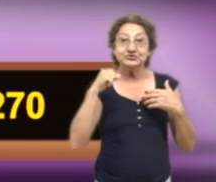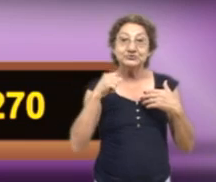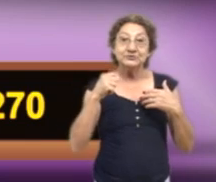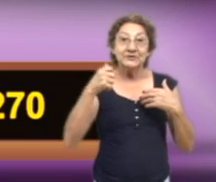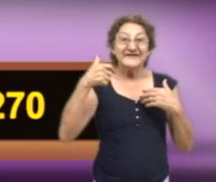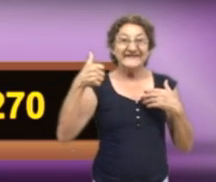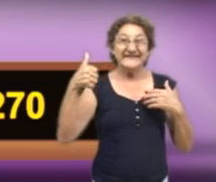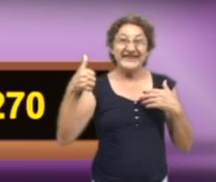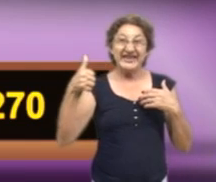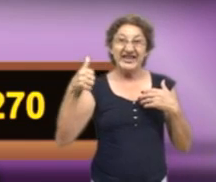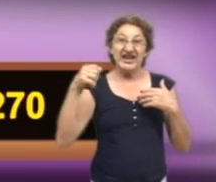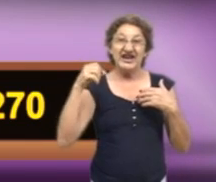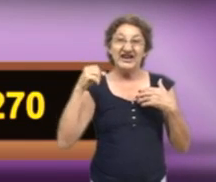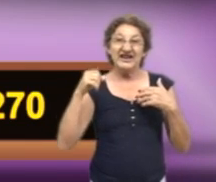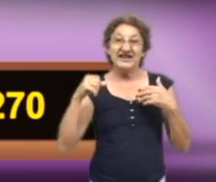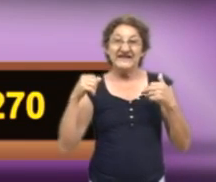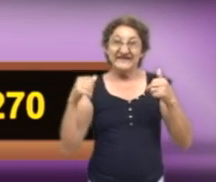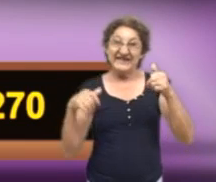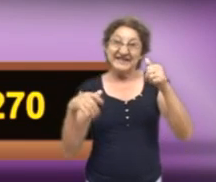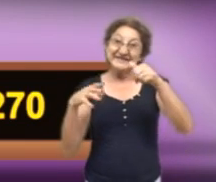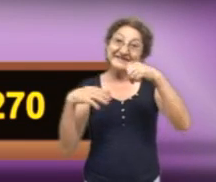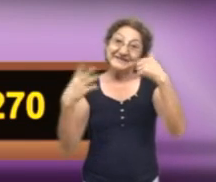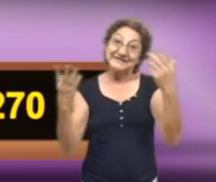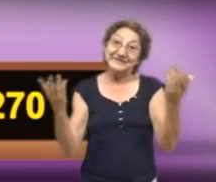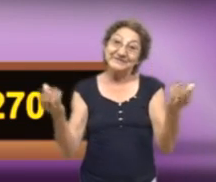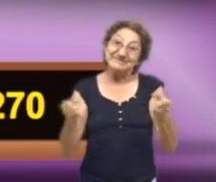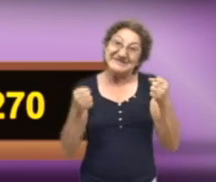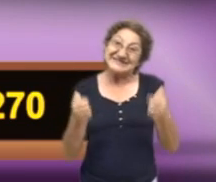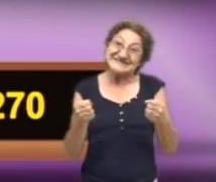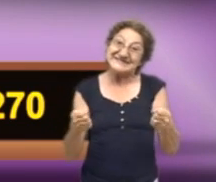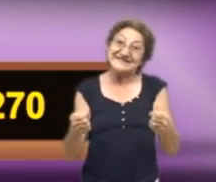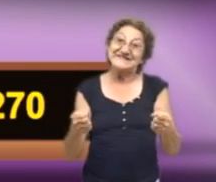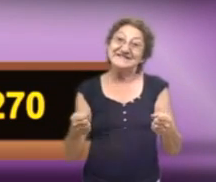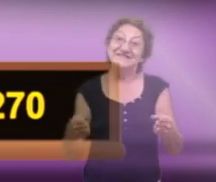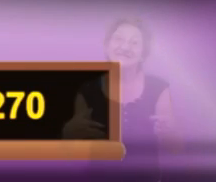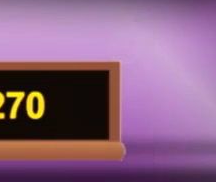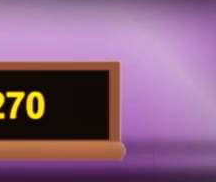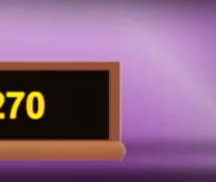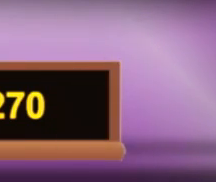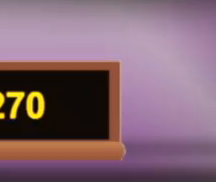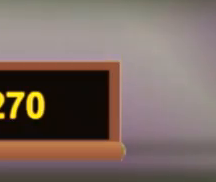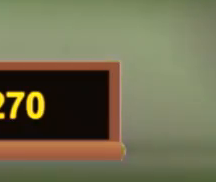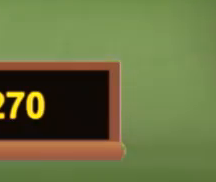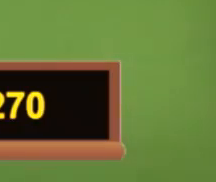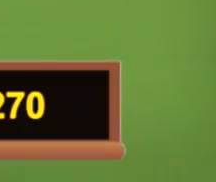vou ser uma política honesta. Ai, eu não tomei meu remédio.